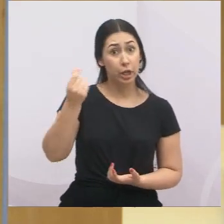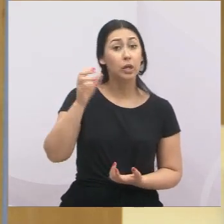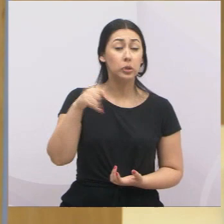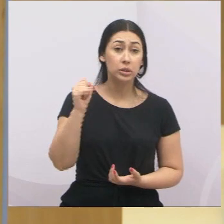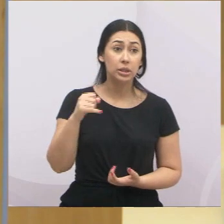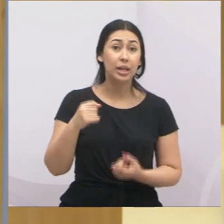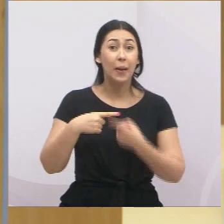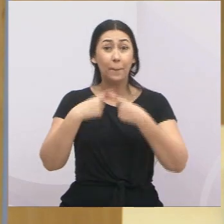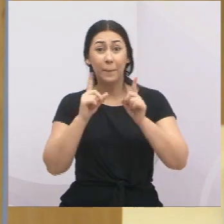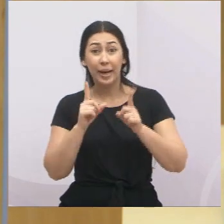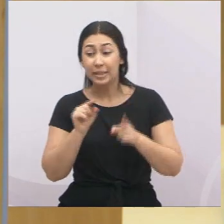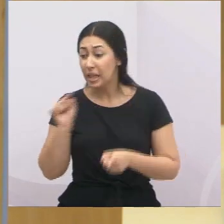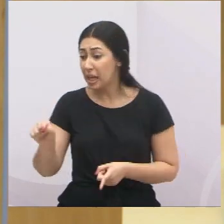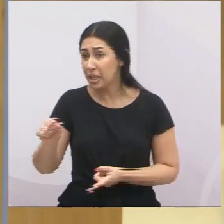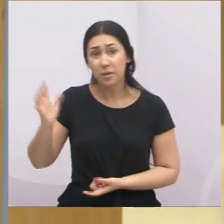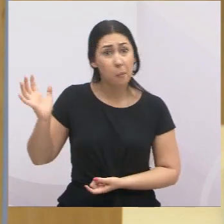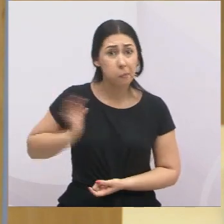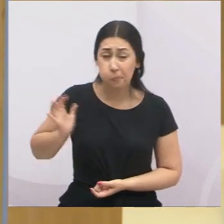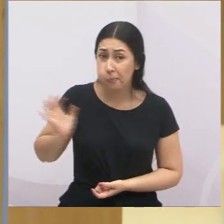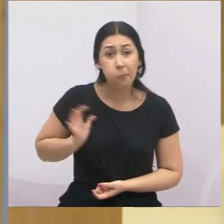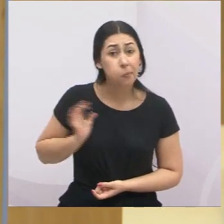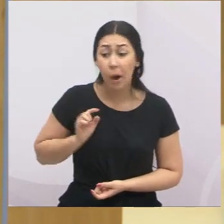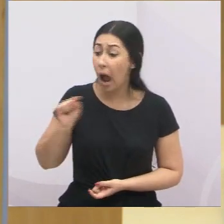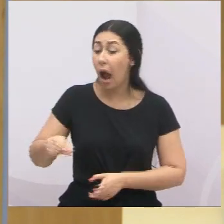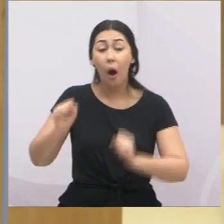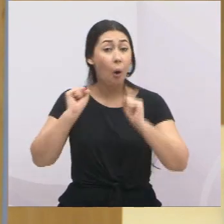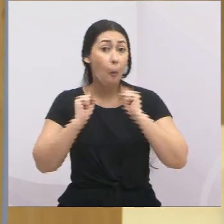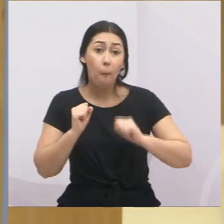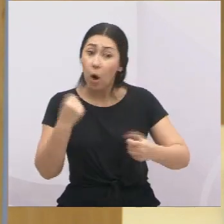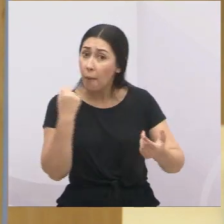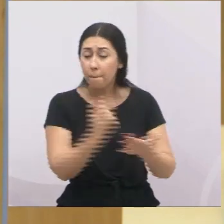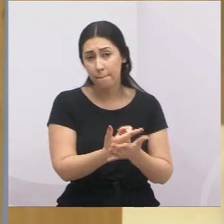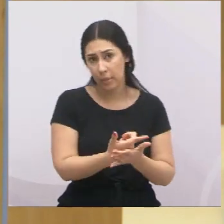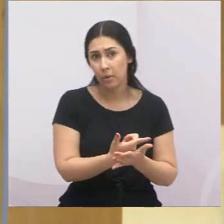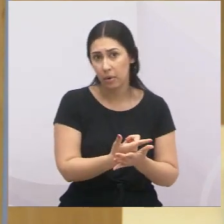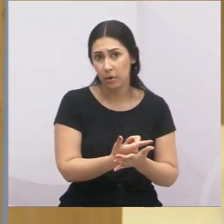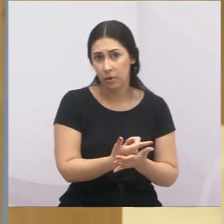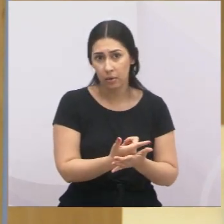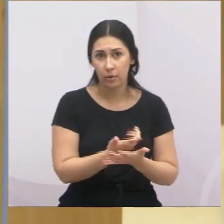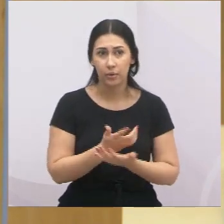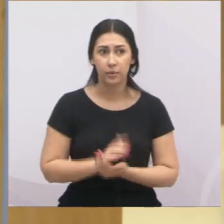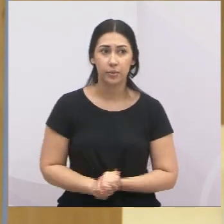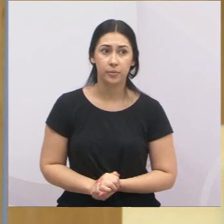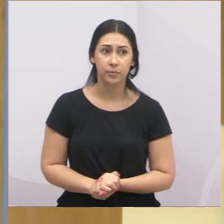para uma empresa do tamanho da JTU.